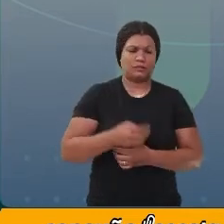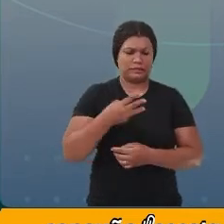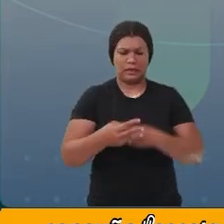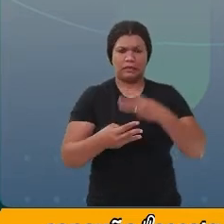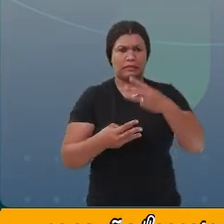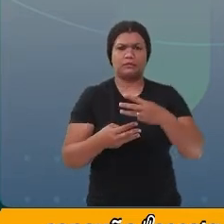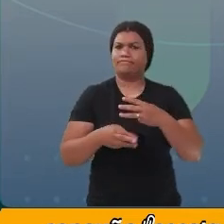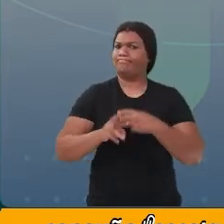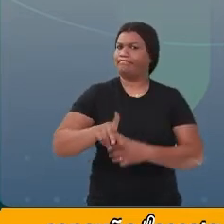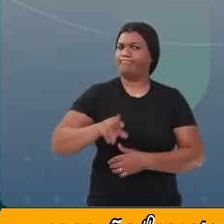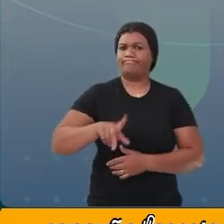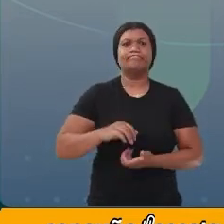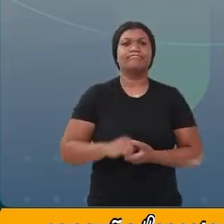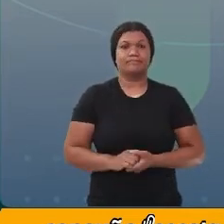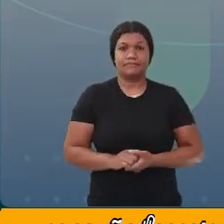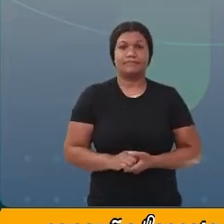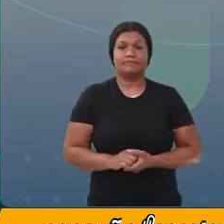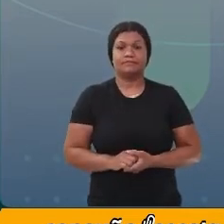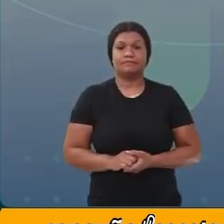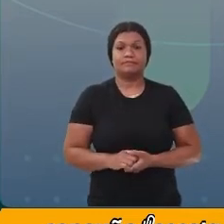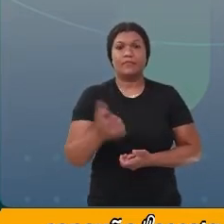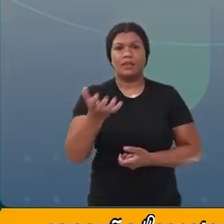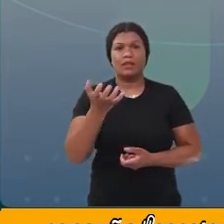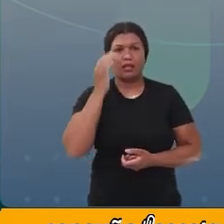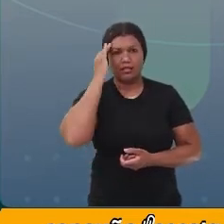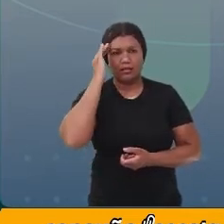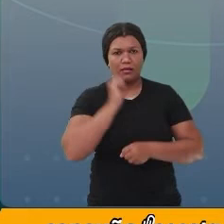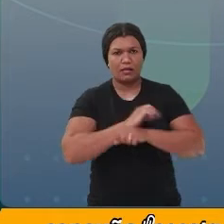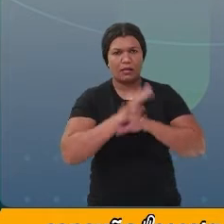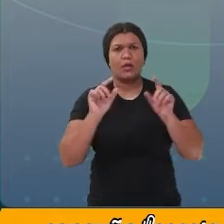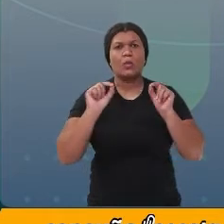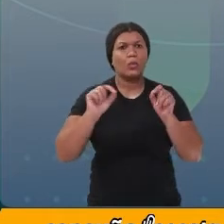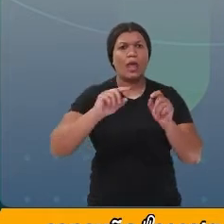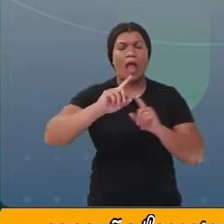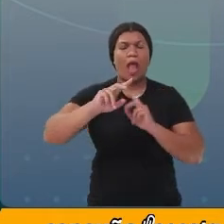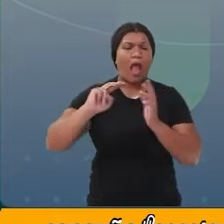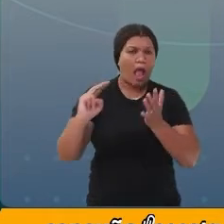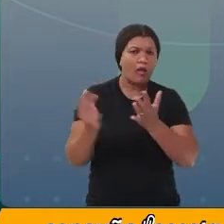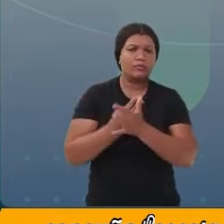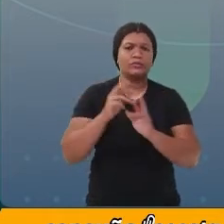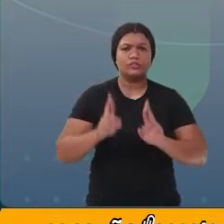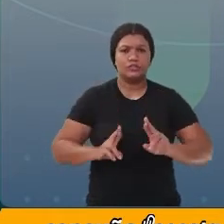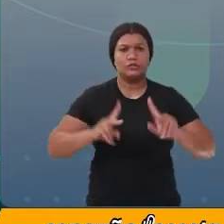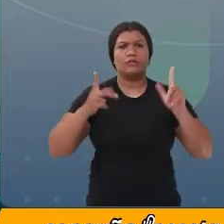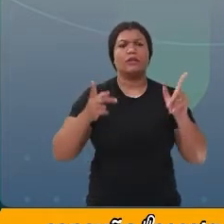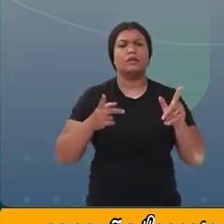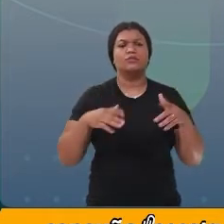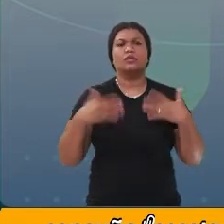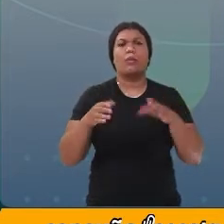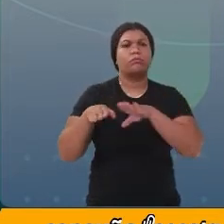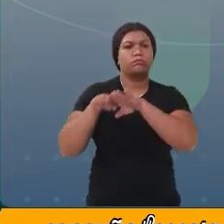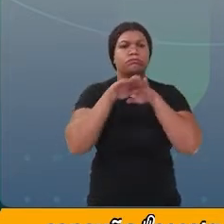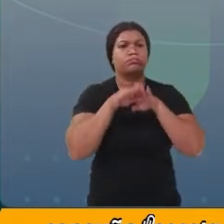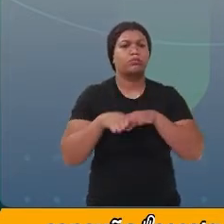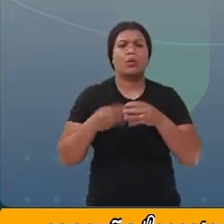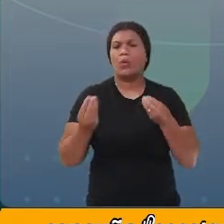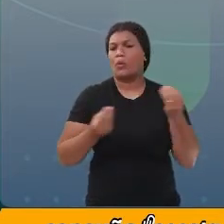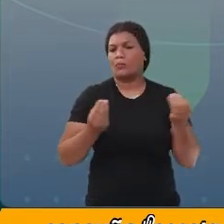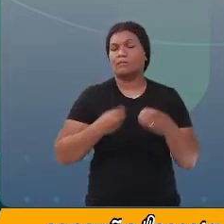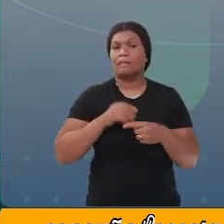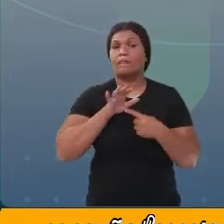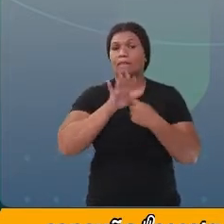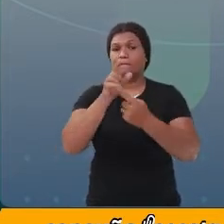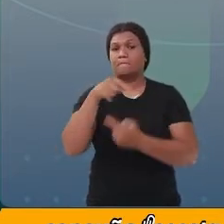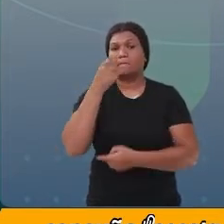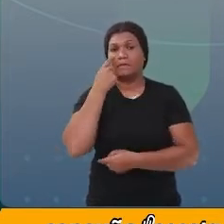em 3 como no anterior. Quer entender o que aconteceu de diferente? Qual é o padrão nessa sequência? Vou te